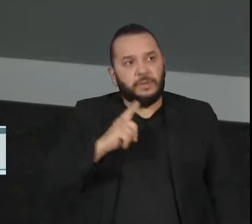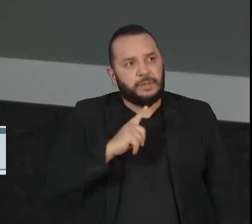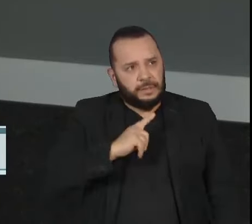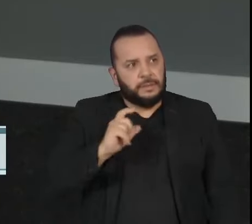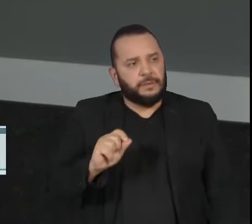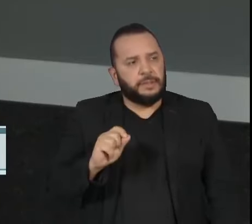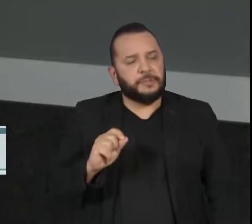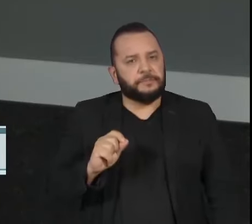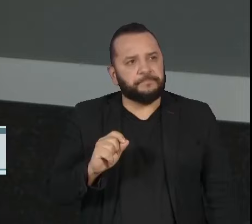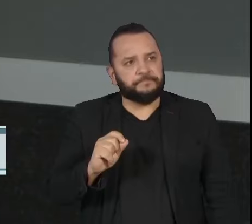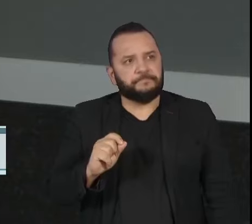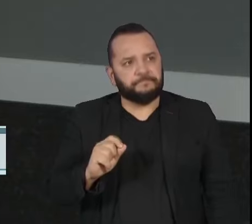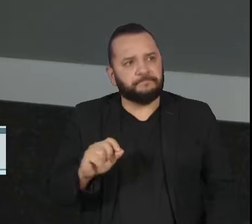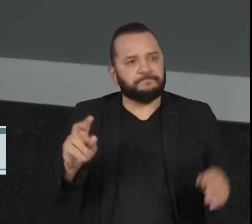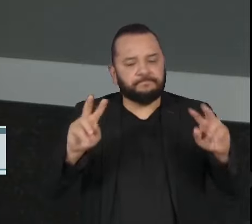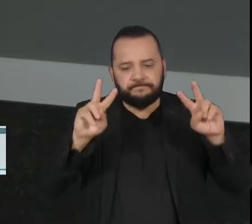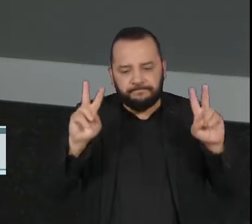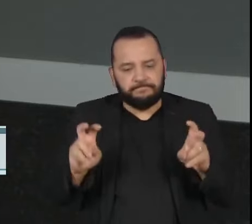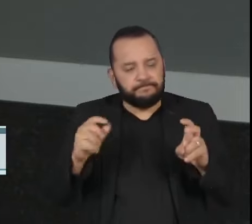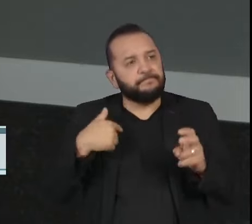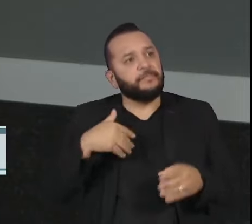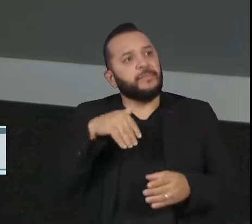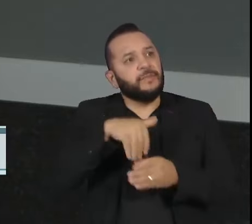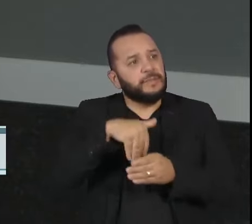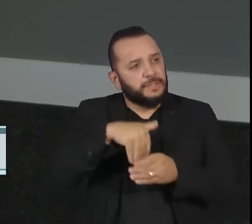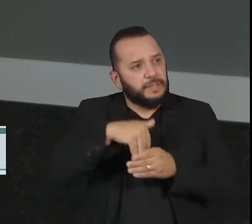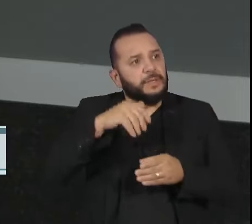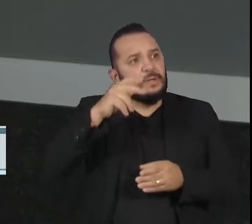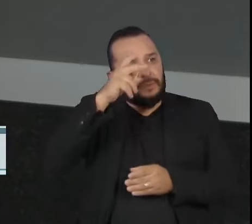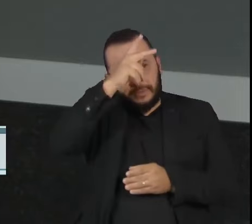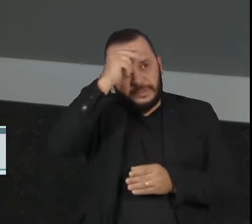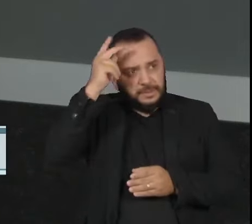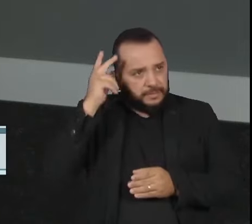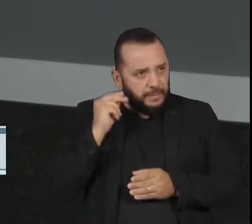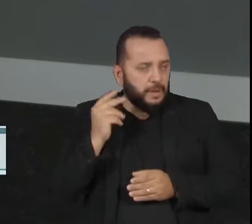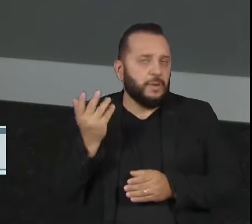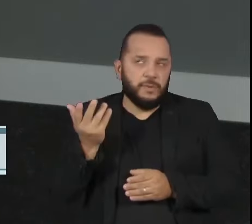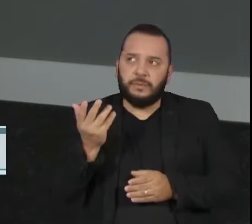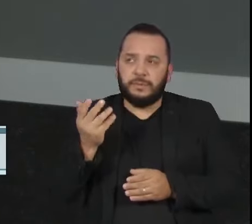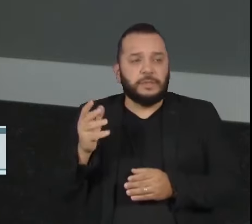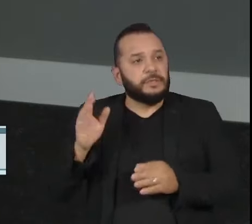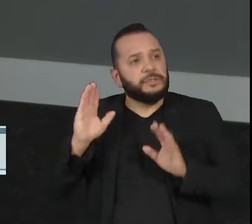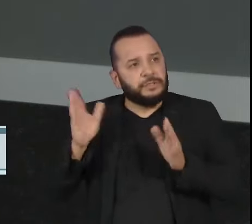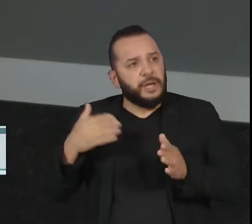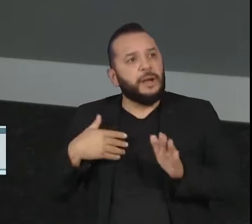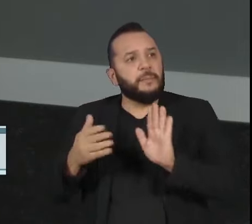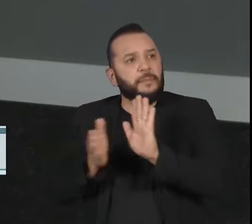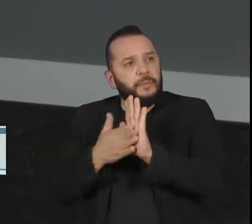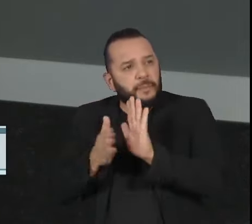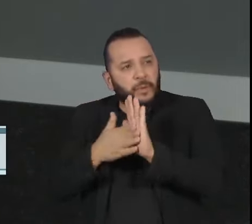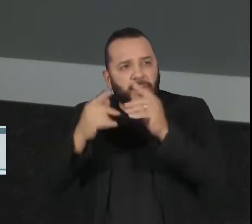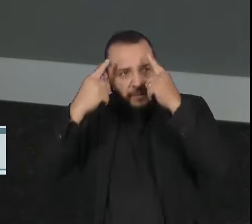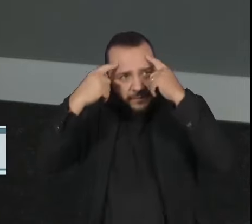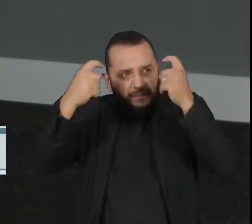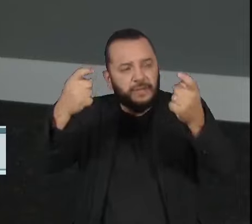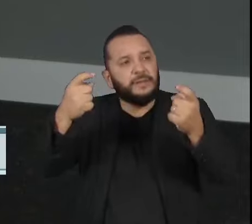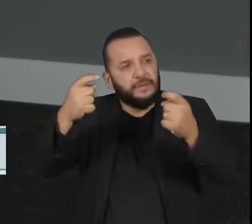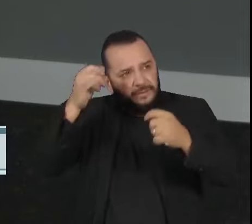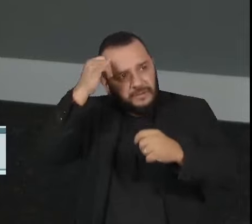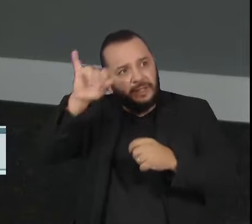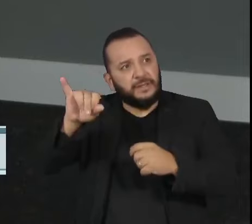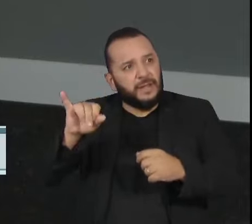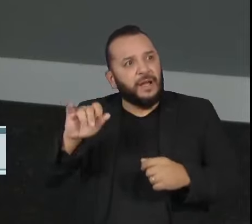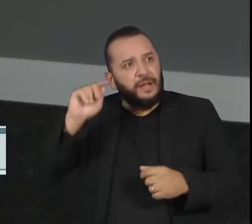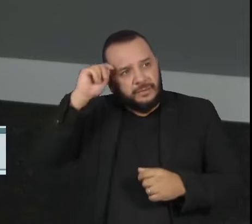Integrar isso na pauta dos candidatos, nas propostas de governo, o eleitor cobrar isso desses